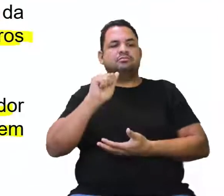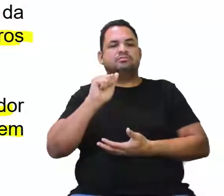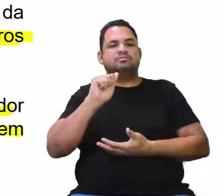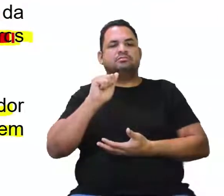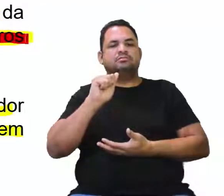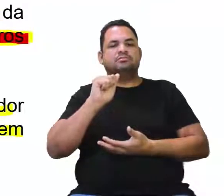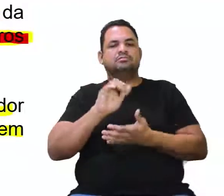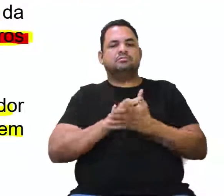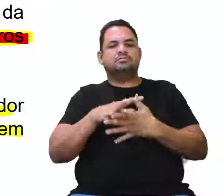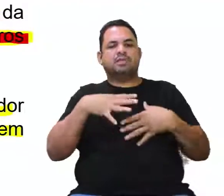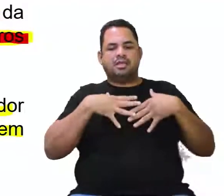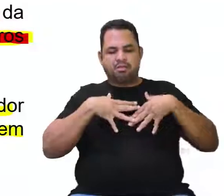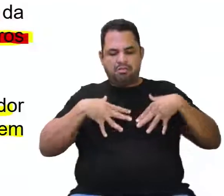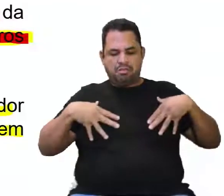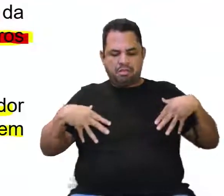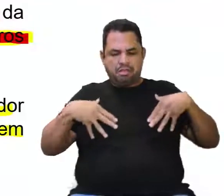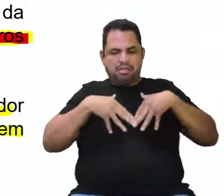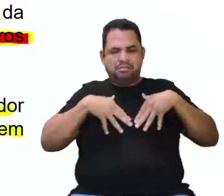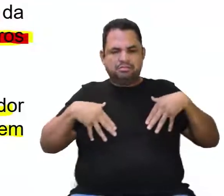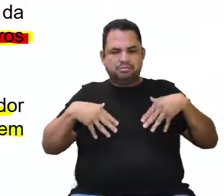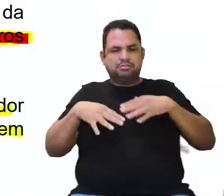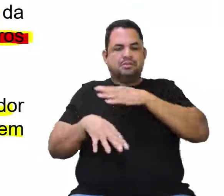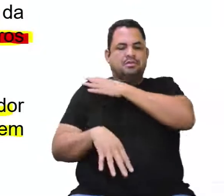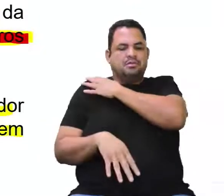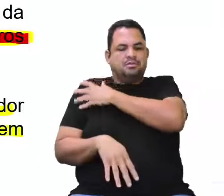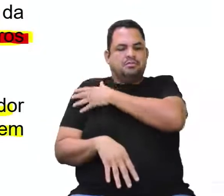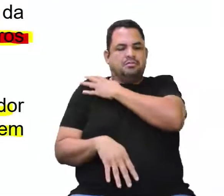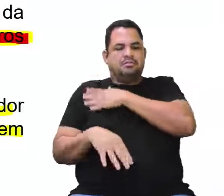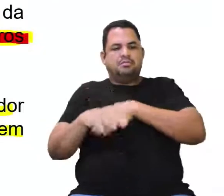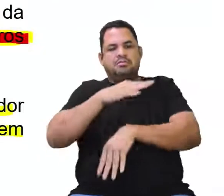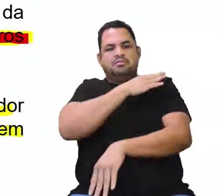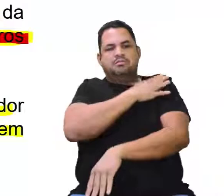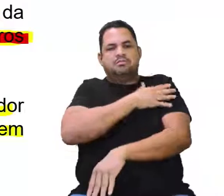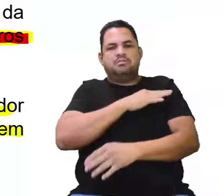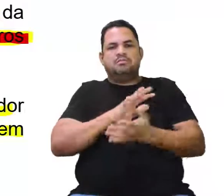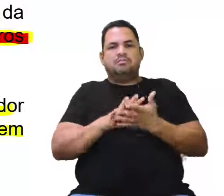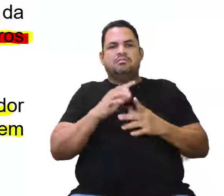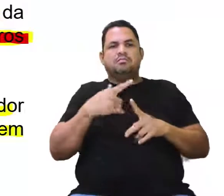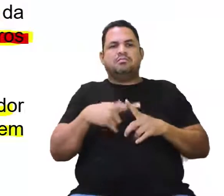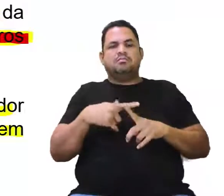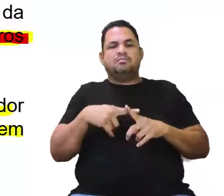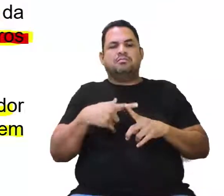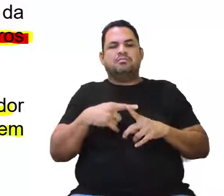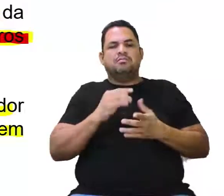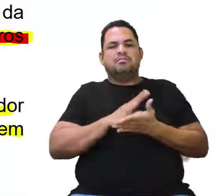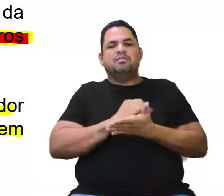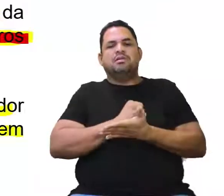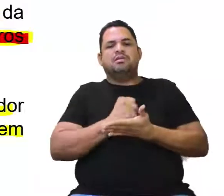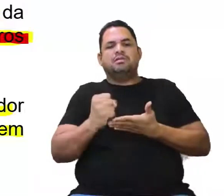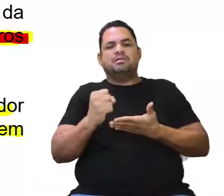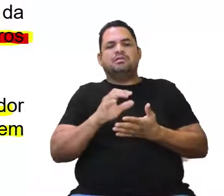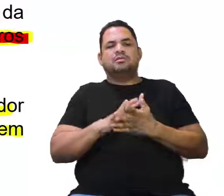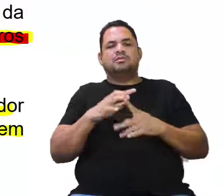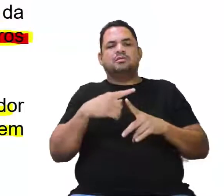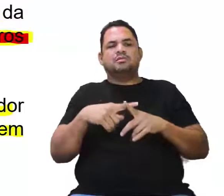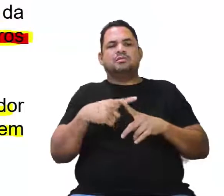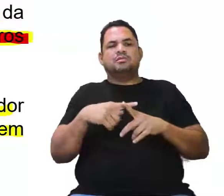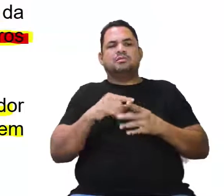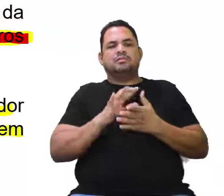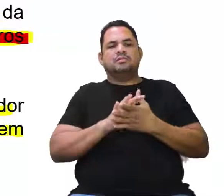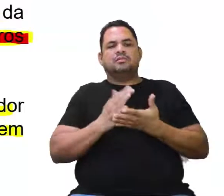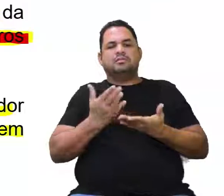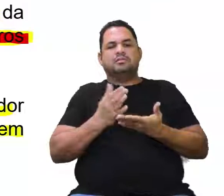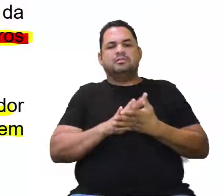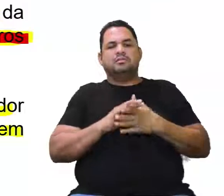professora, região do peitoral, braços. Por que que a gente vai descartar essa daqui? Porque ela vai